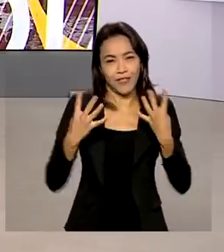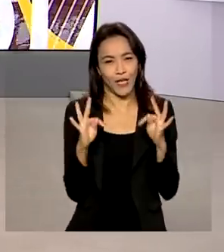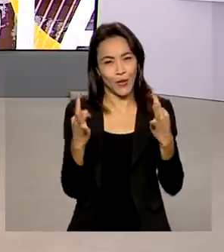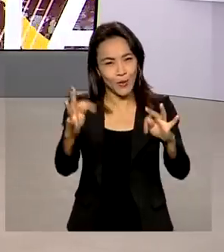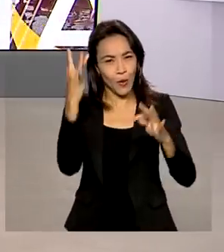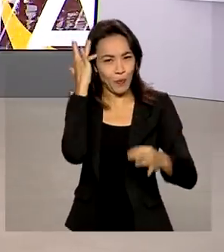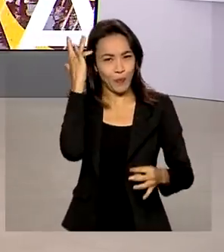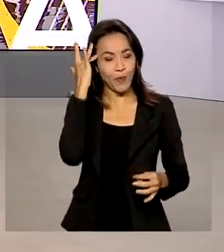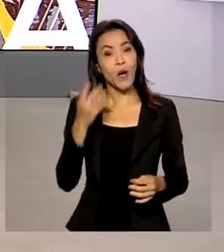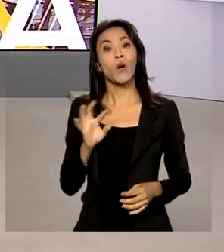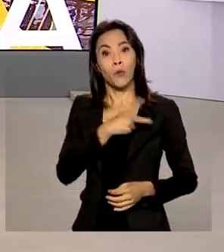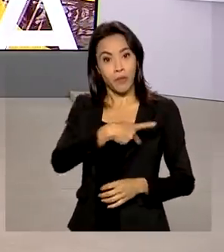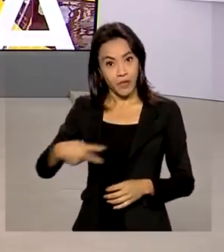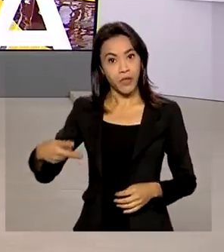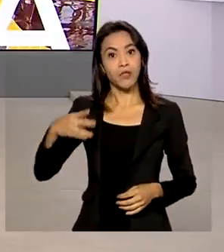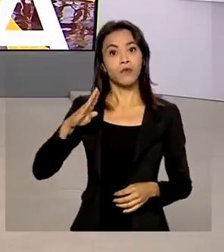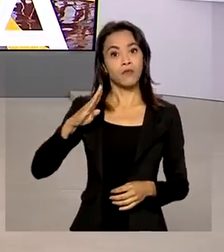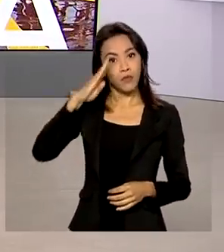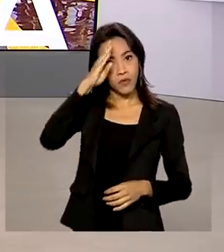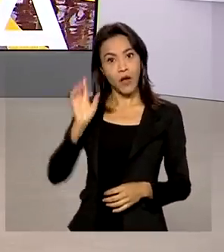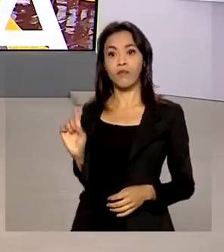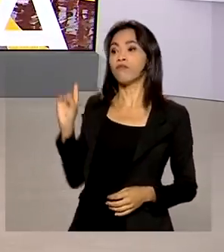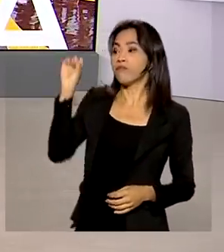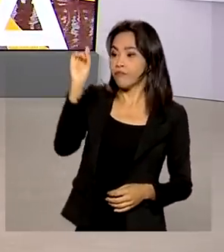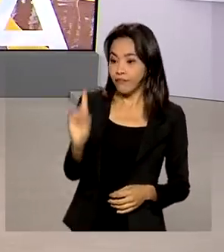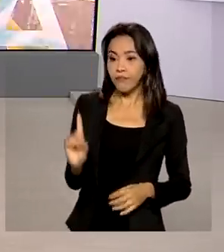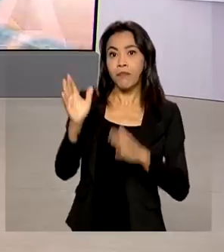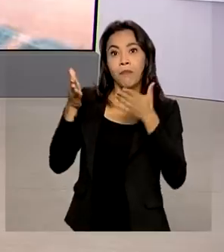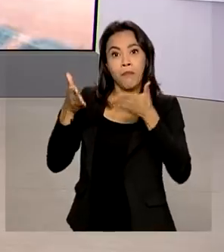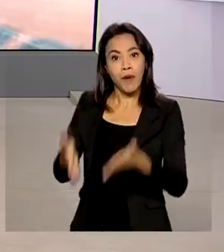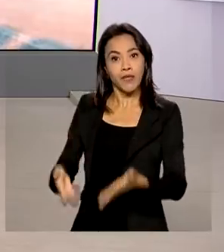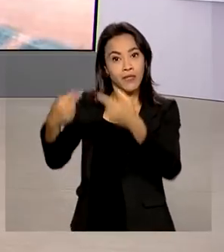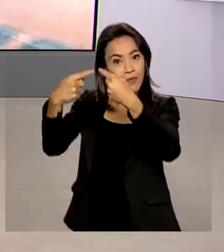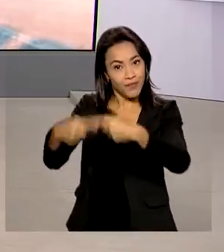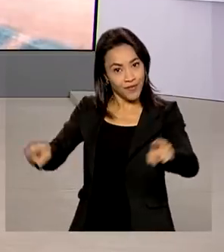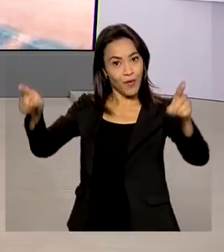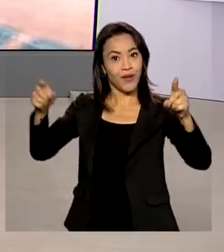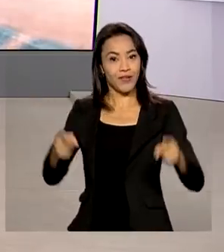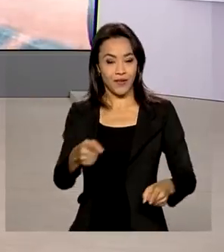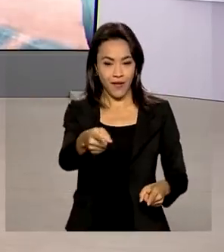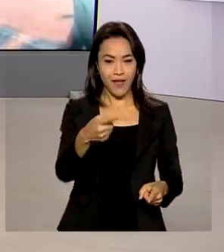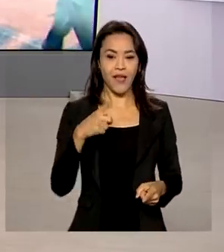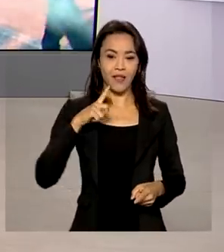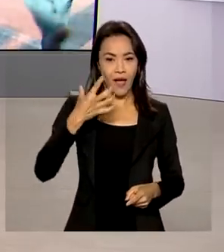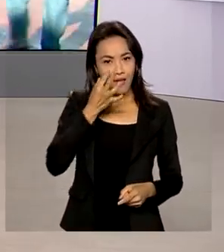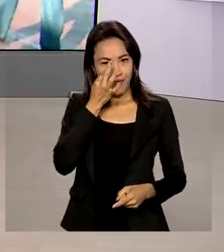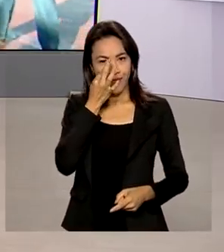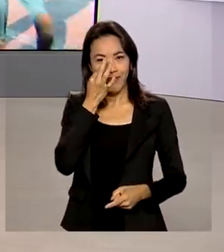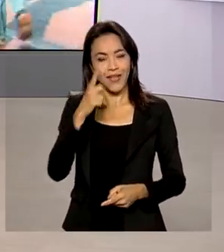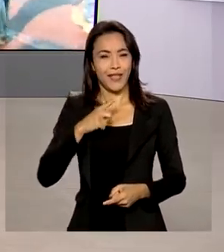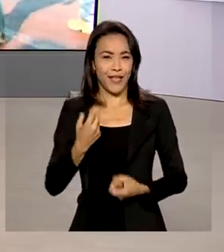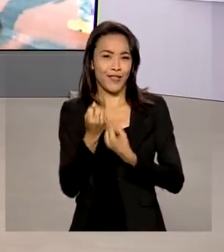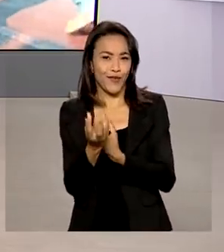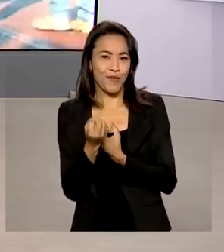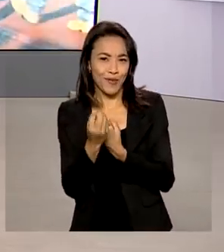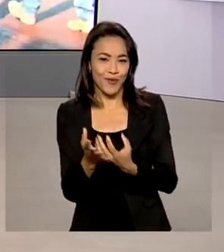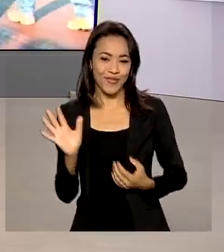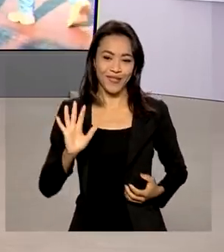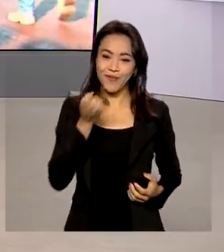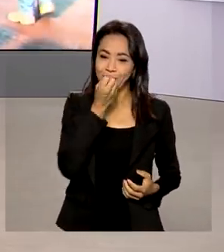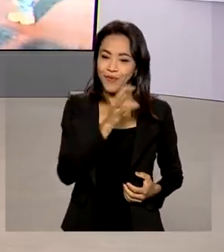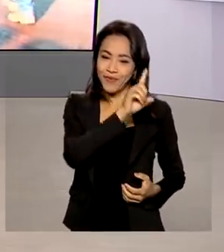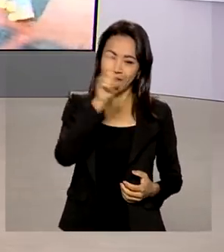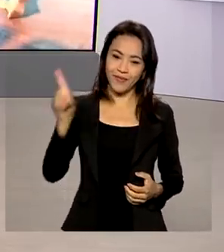Bolsonaro participa da abertura do evento. Júlia Ballarini está lá e traz as informações ao vivo para a gente. Júlia, bom dia para você.